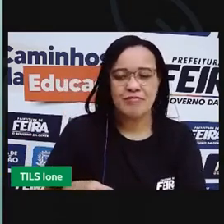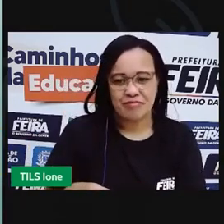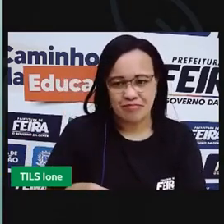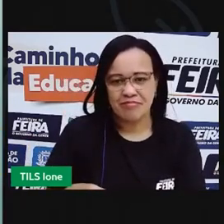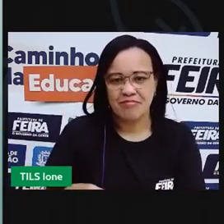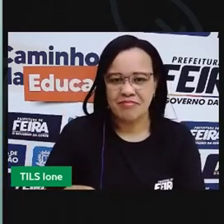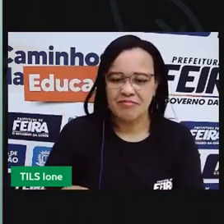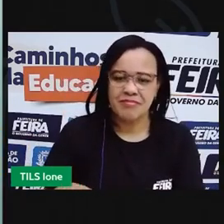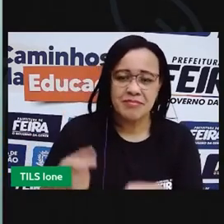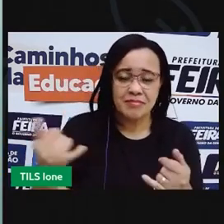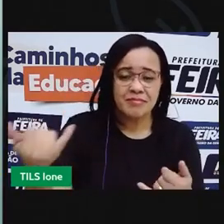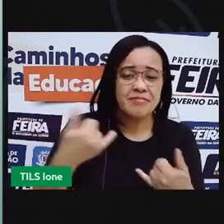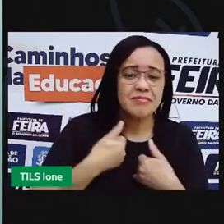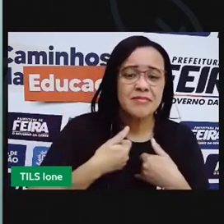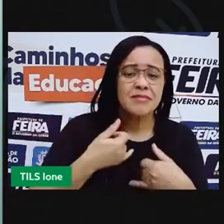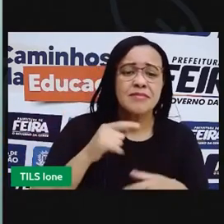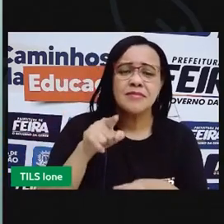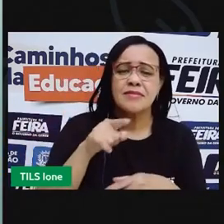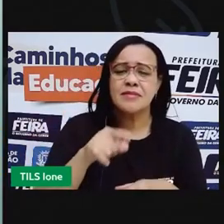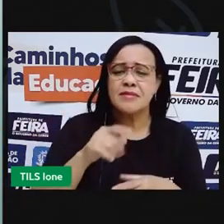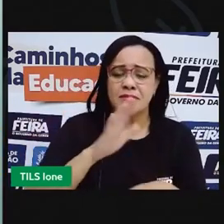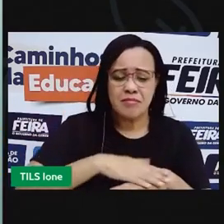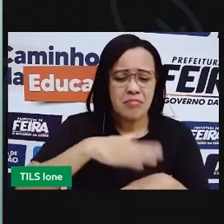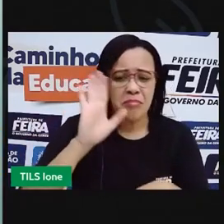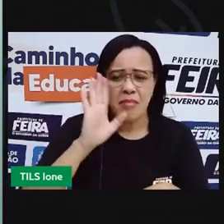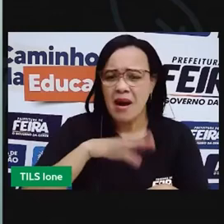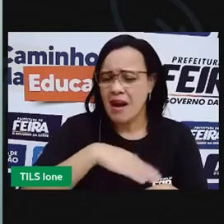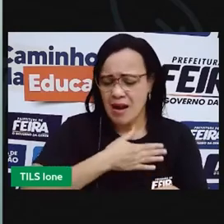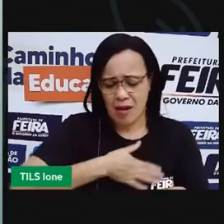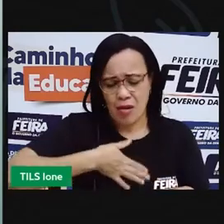Diz aí pra mim, qual é o seu animal favorito?